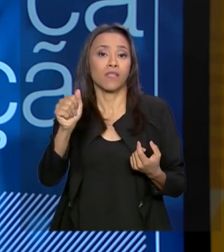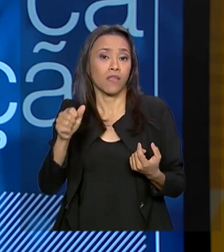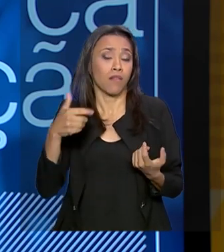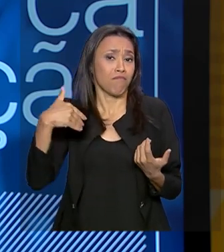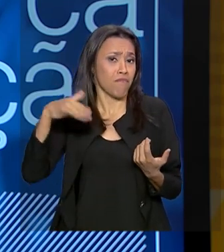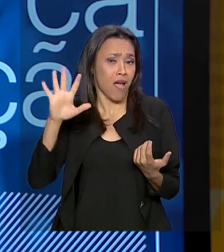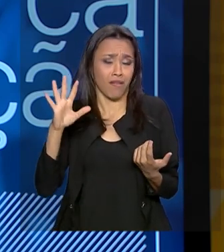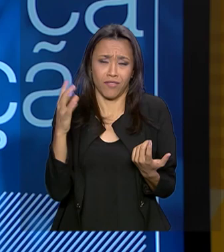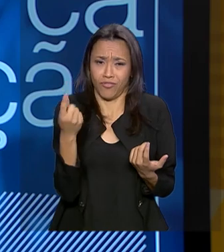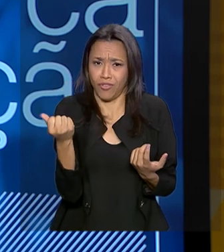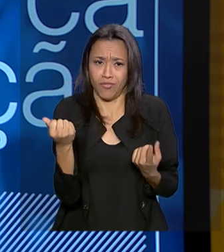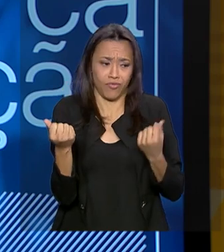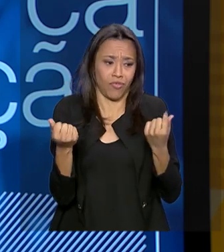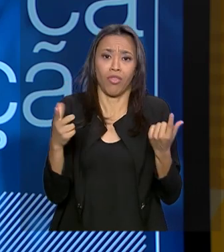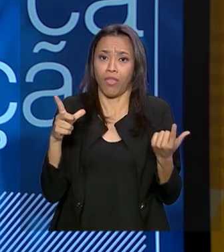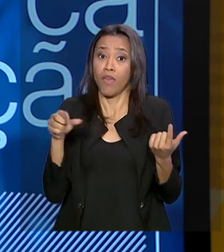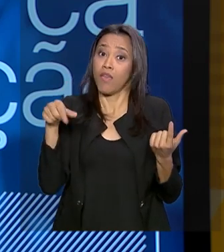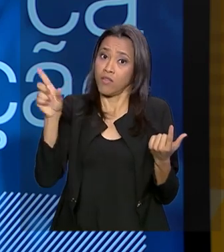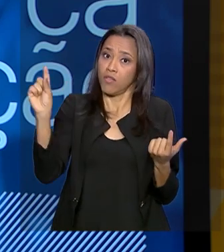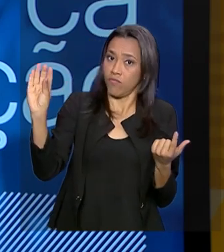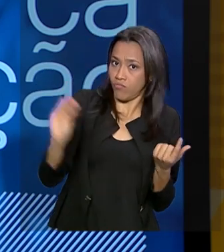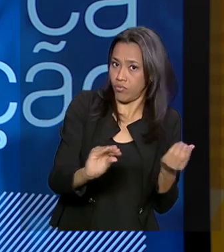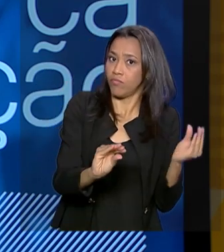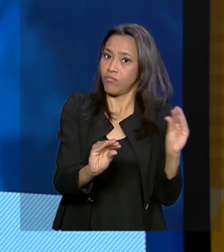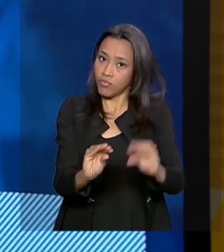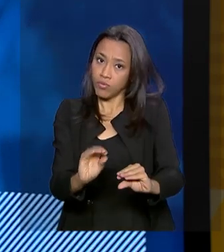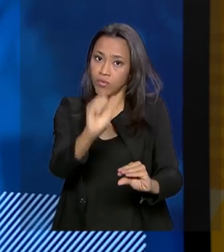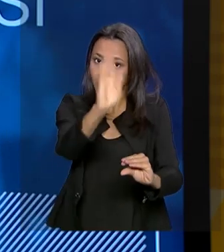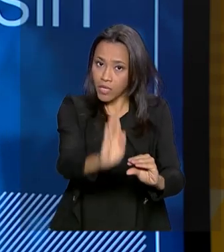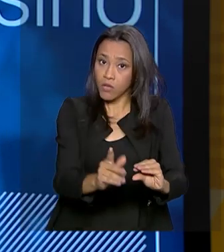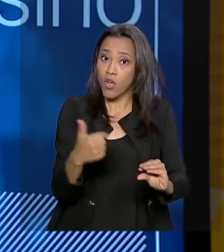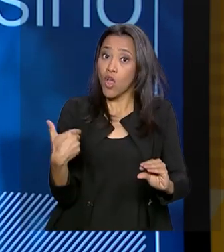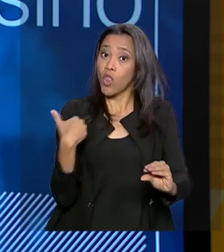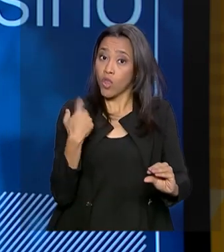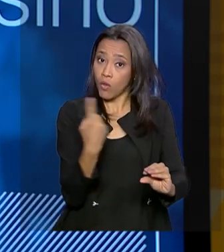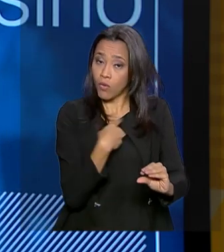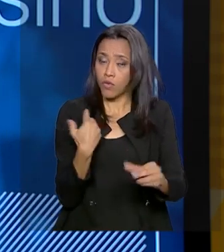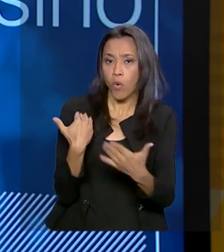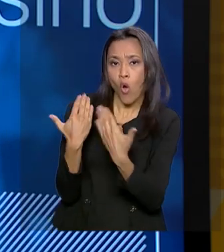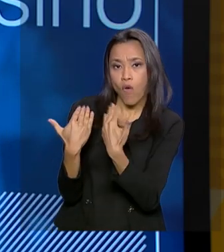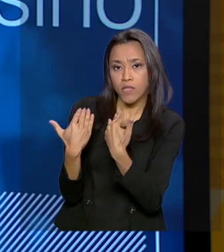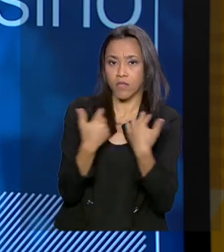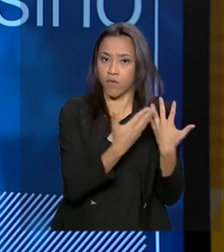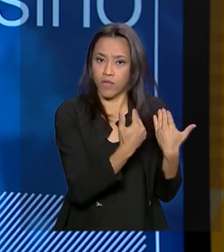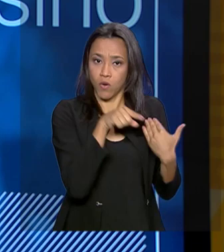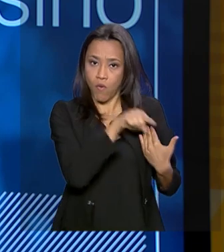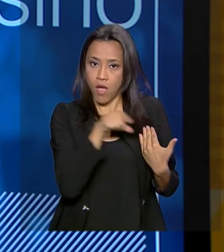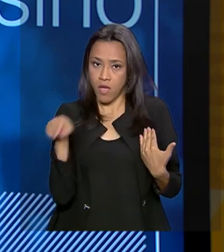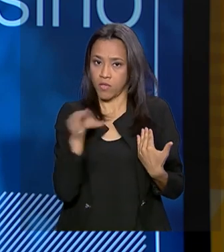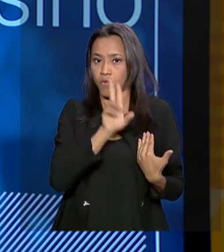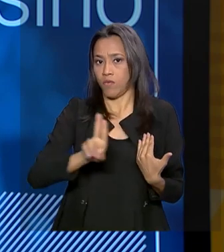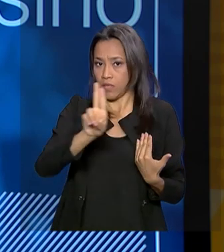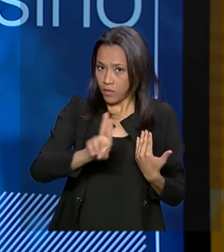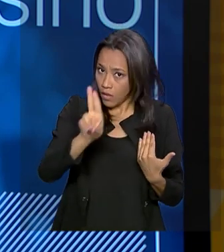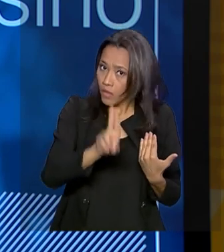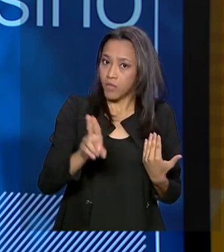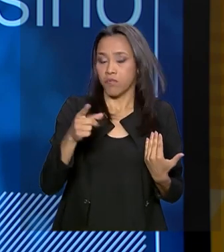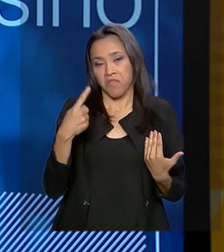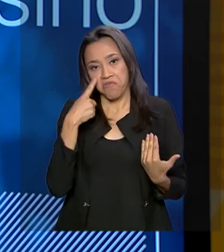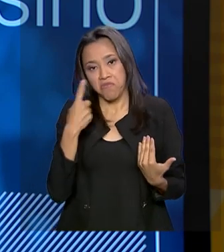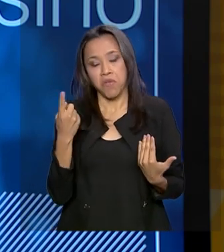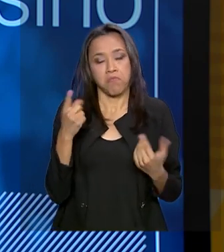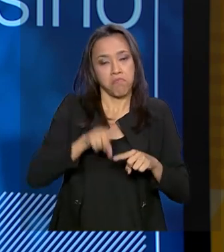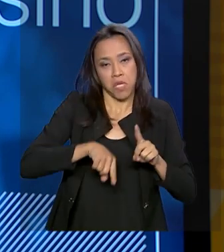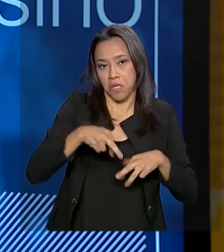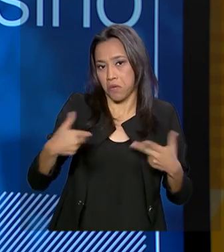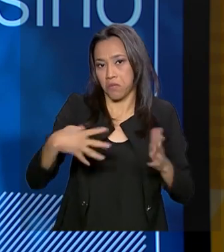patrimoniais já investem recursos no Brasil. Estamos, inclusive, já conversando com esses gestores para disponibilizar produtos e projetos